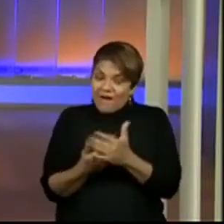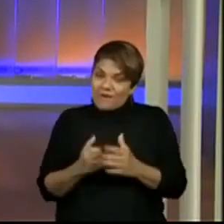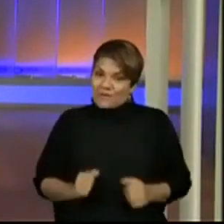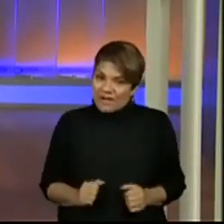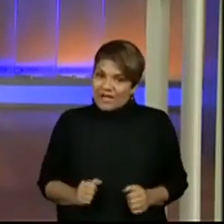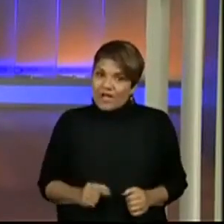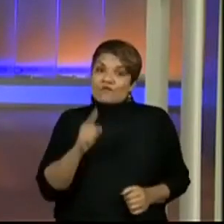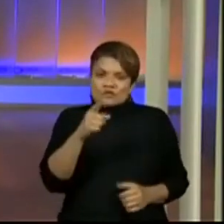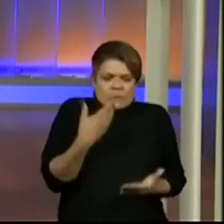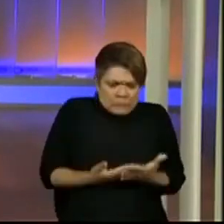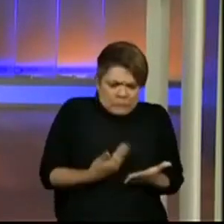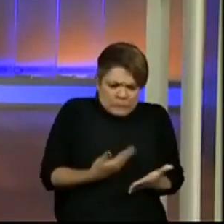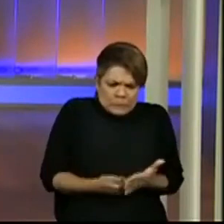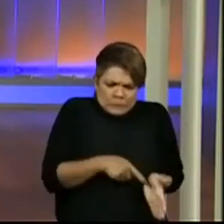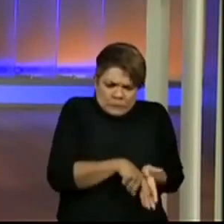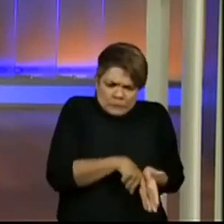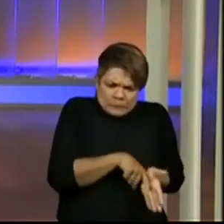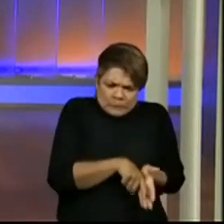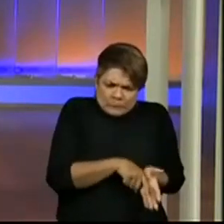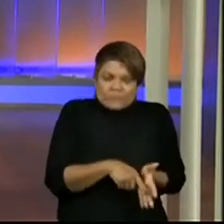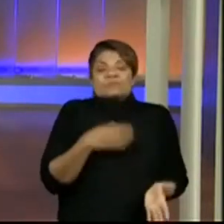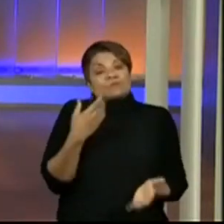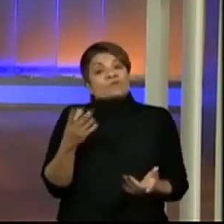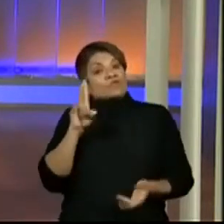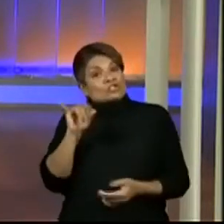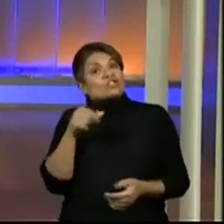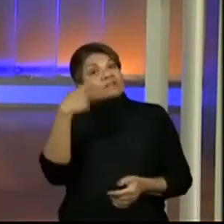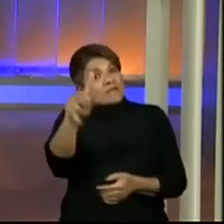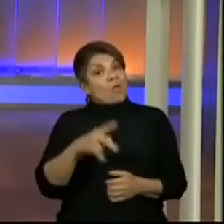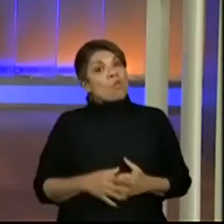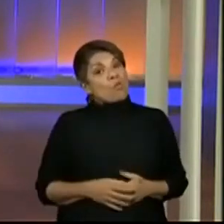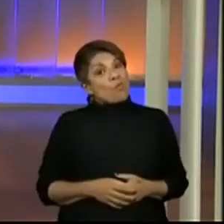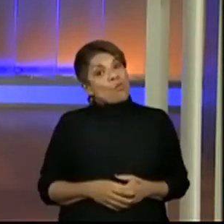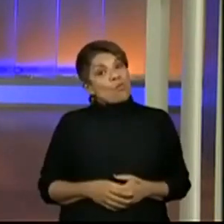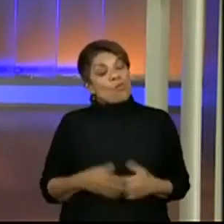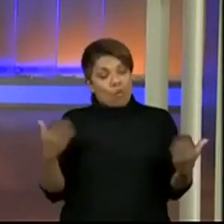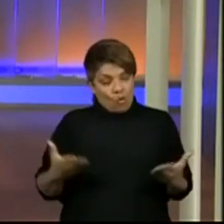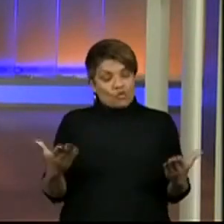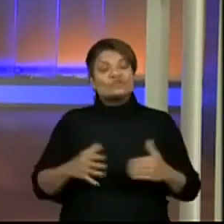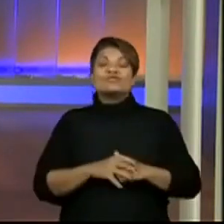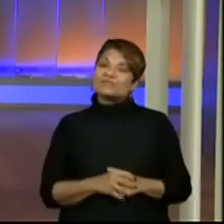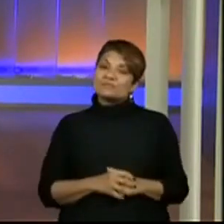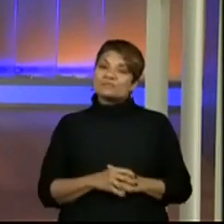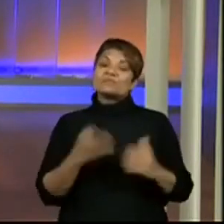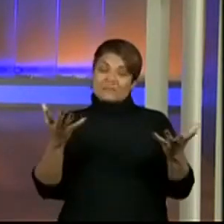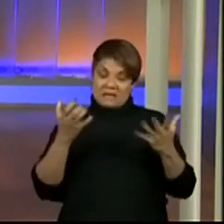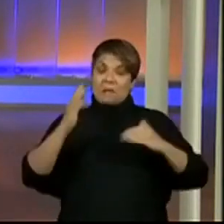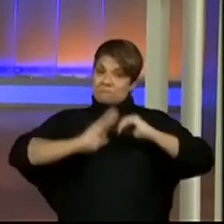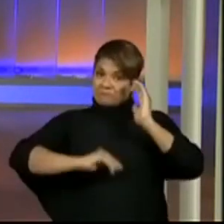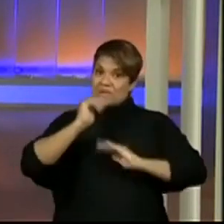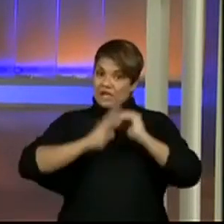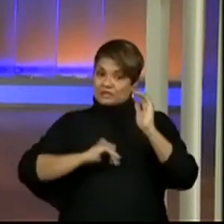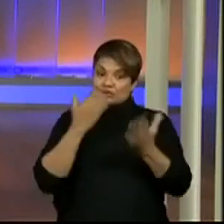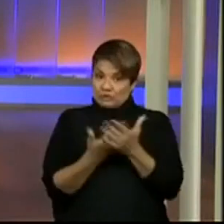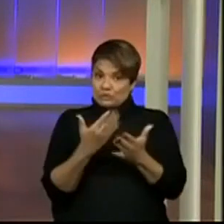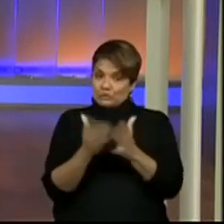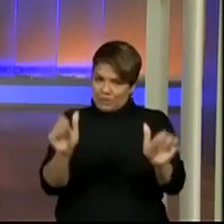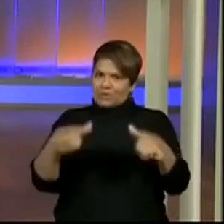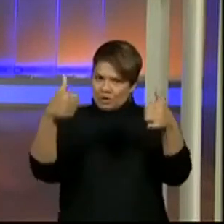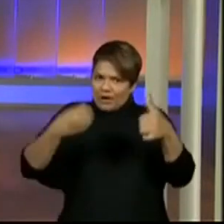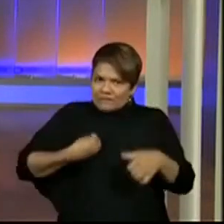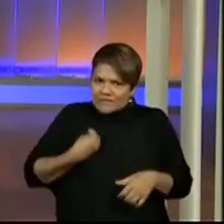deixa de estudar, que quer colocar todos os seus estudos em prática para melhorar a vida de vocês,